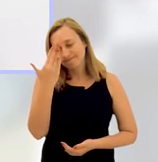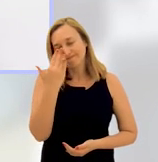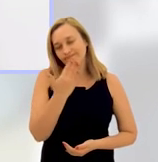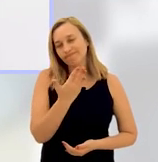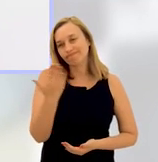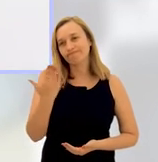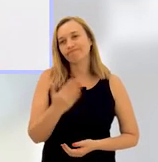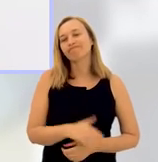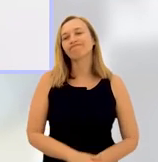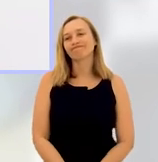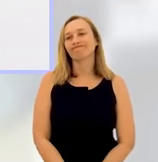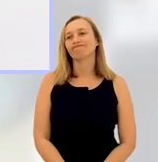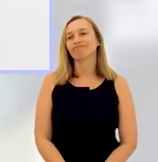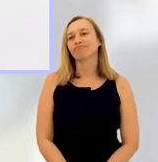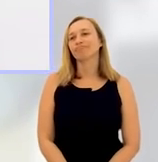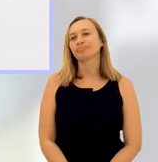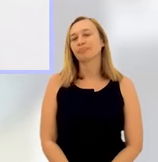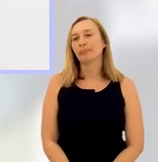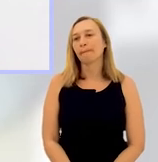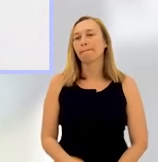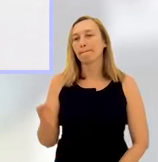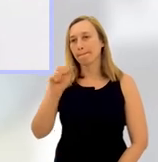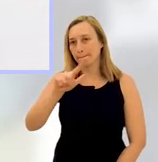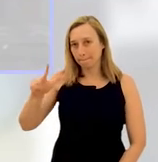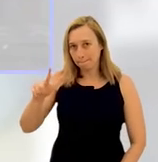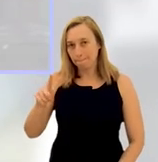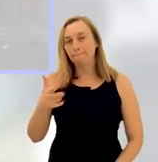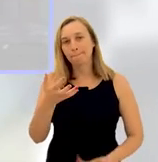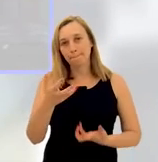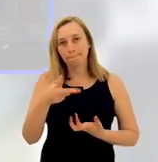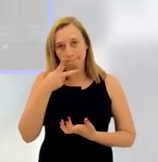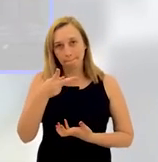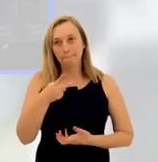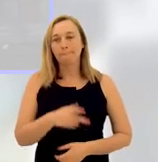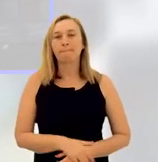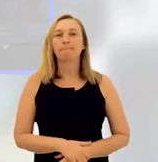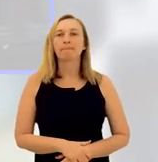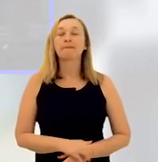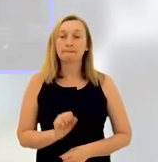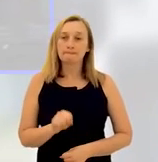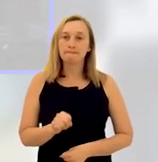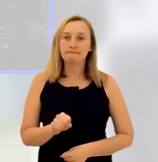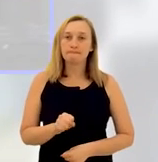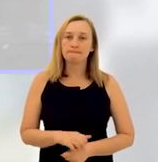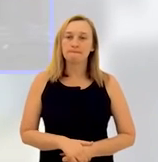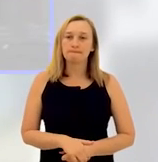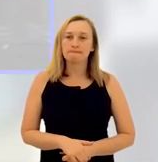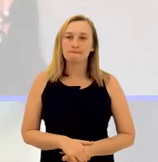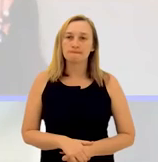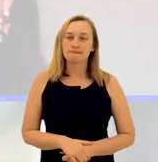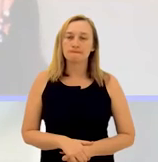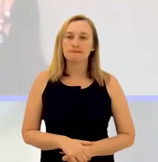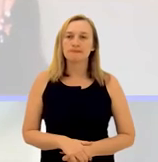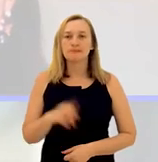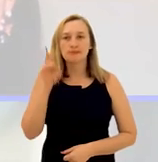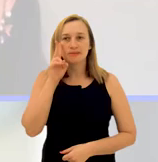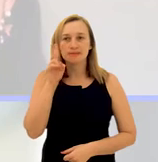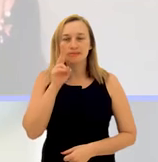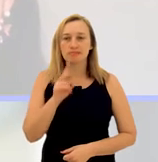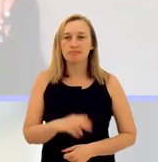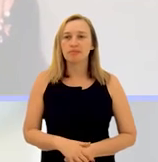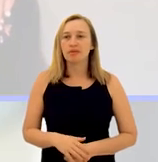Mas foi um agradecimento mesmo a todos. Rafael, gostaria de fazer alguma consideração? Sim, então,